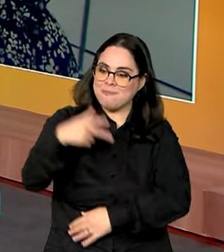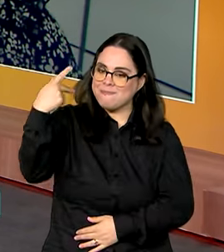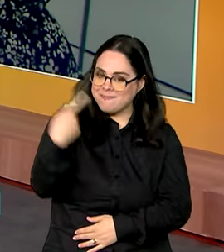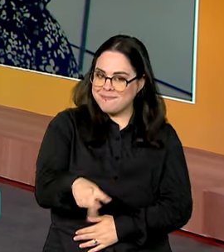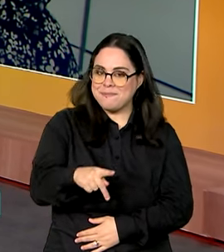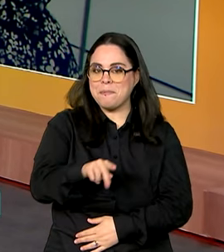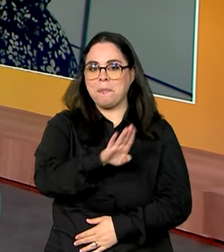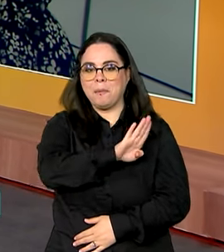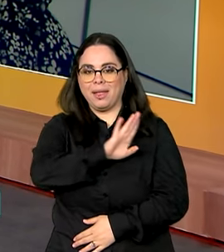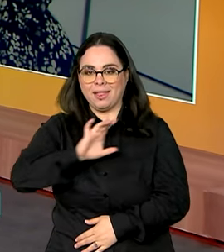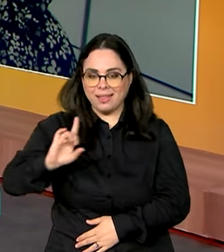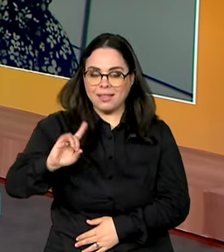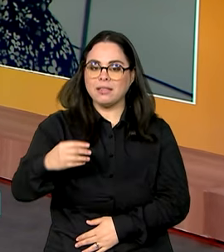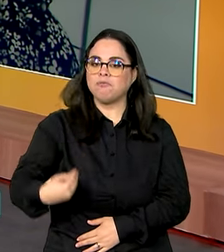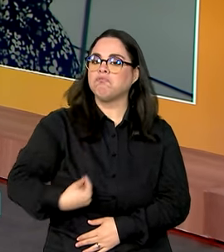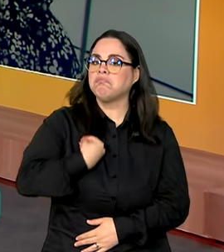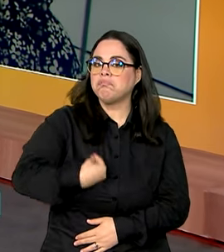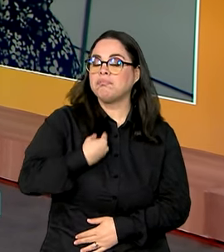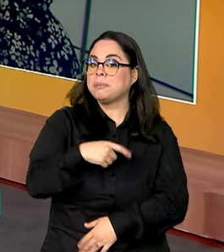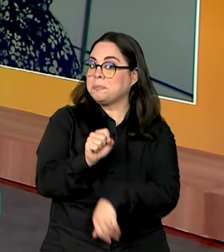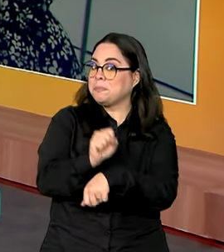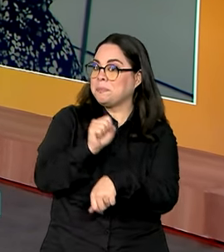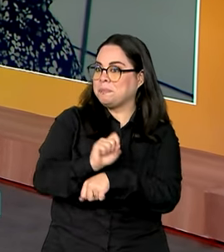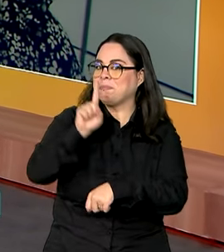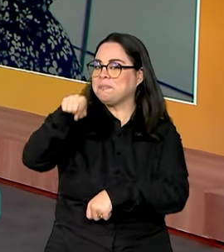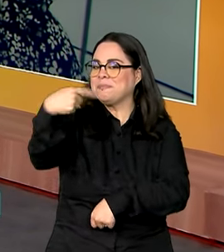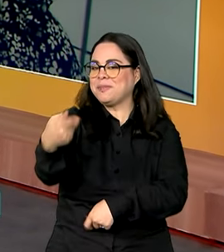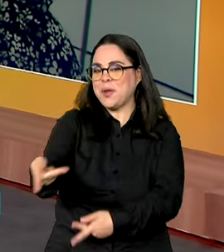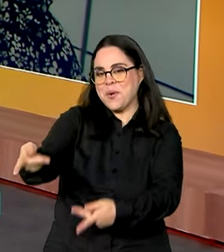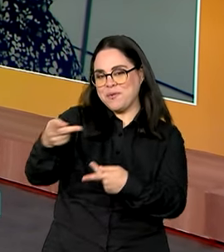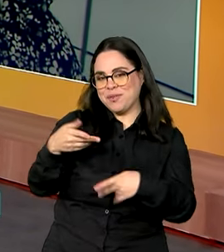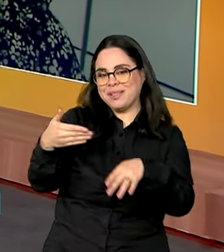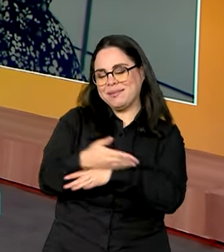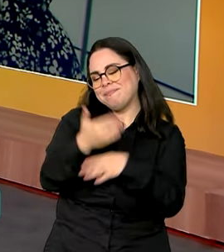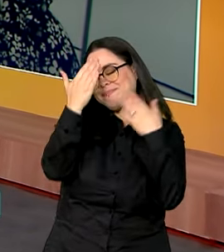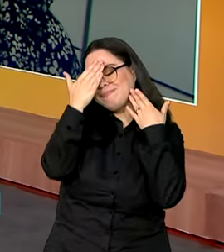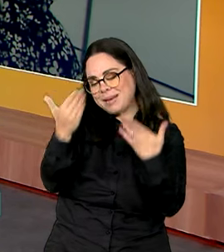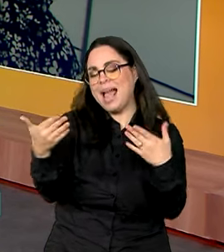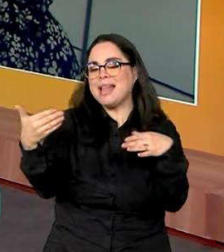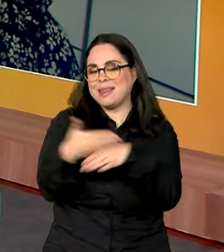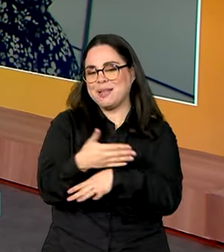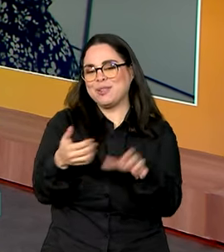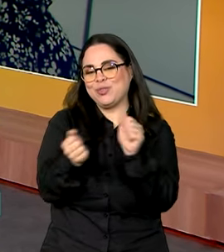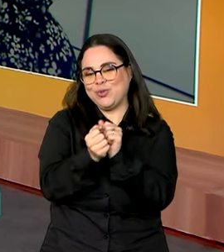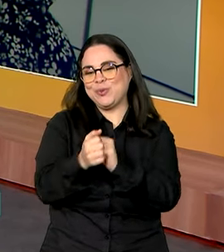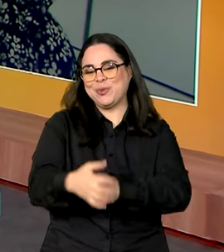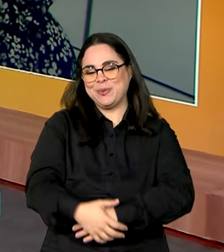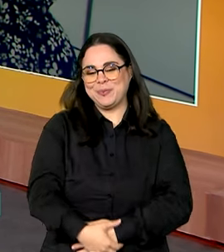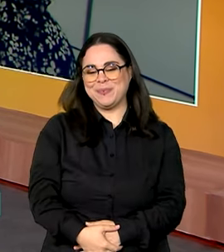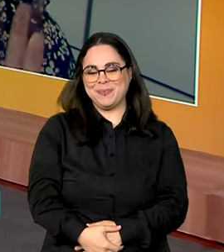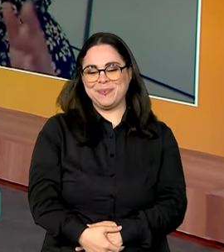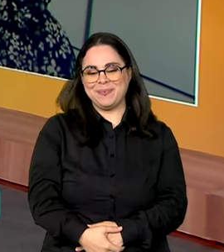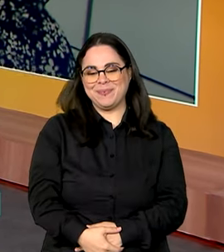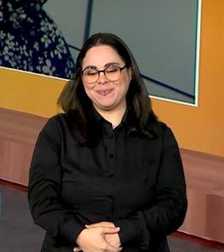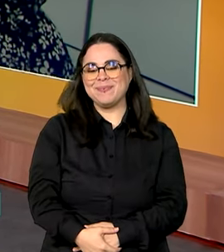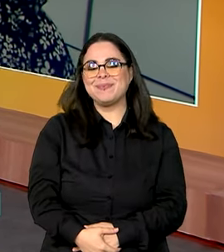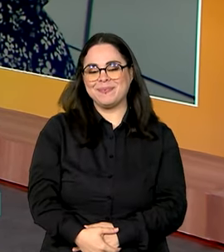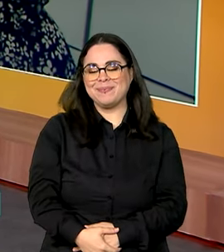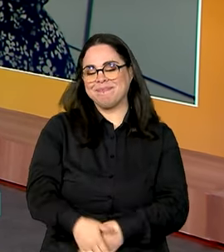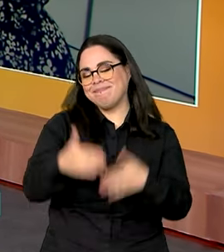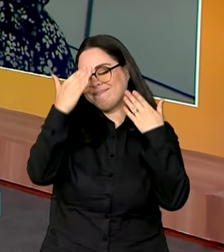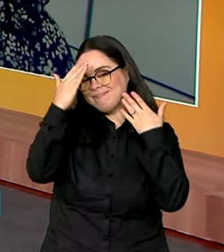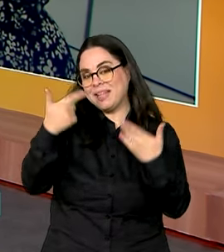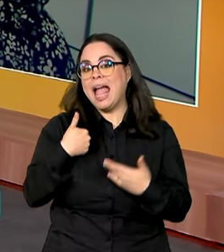Brasil em dia. A gente aguarda também a senhora numa próxima oportunidade. Muito obrigada por participar aqui conosco. Imagina, eu que